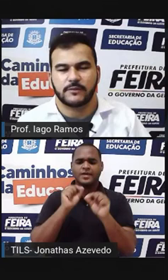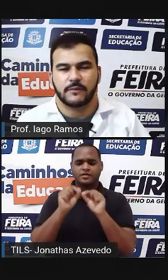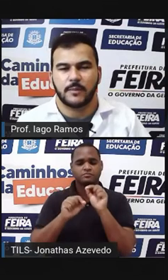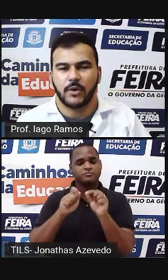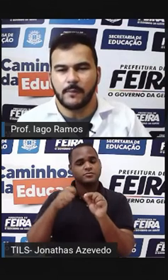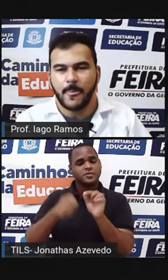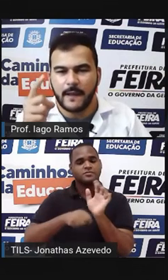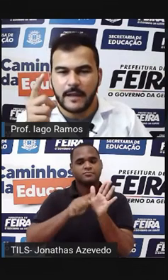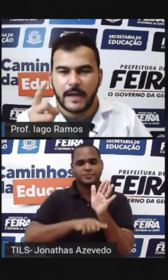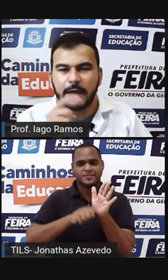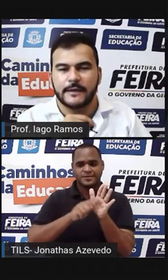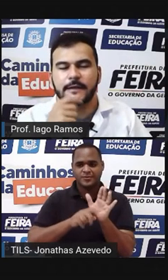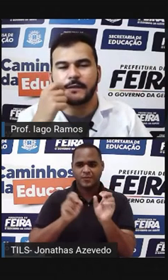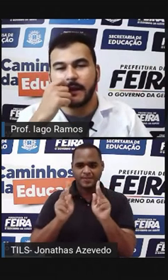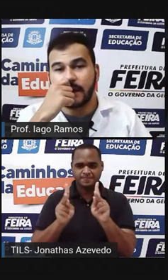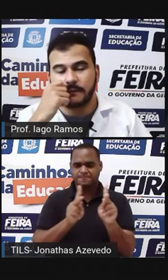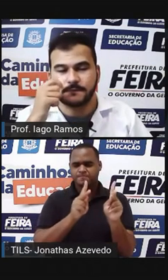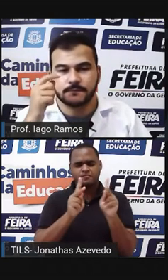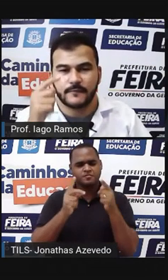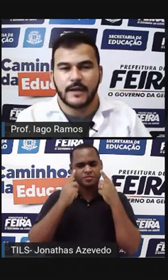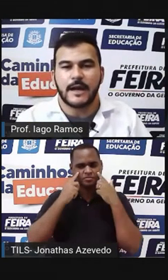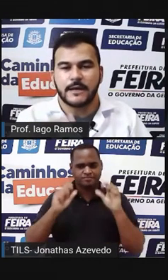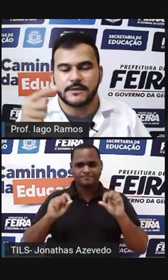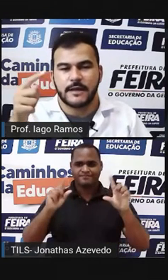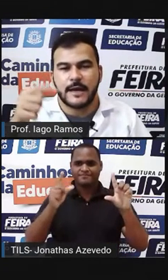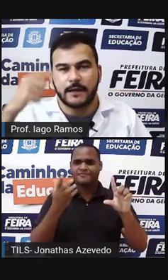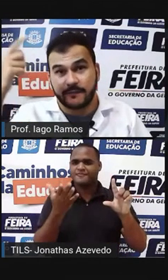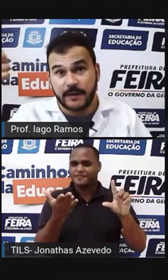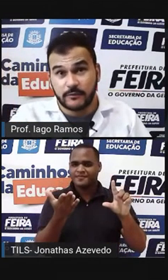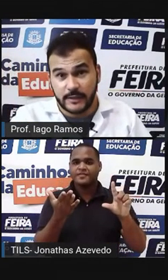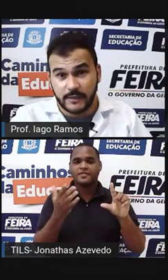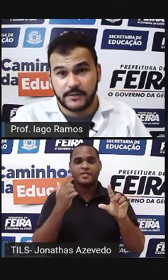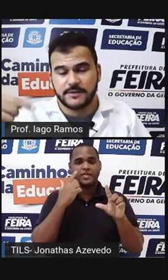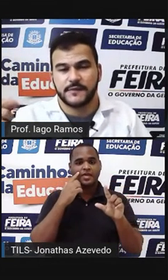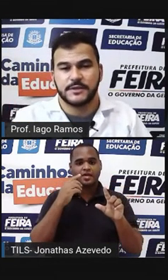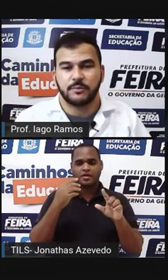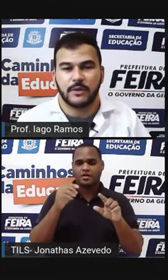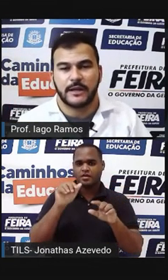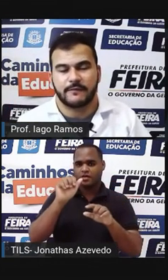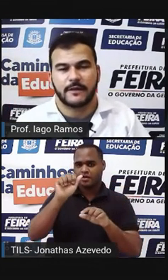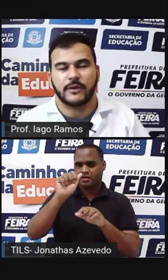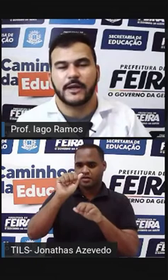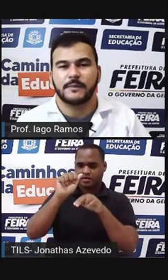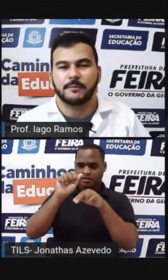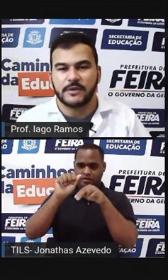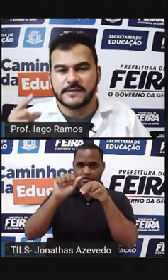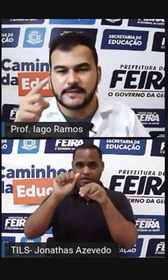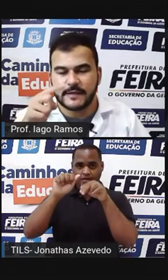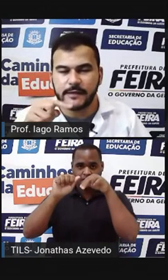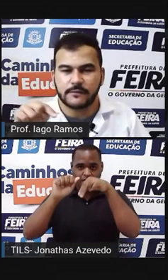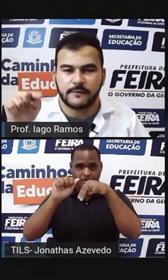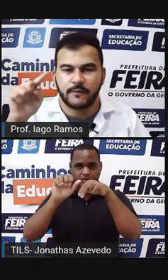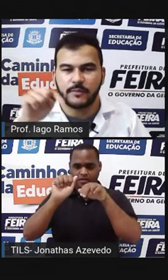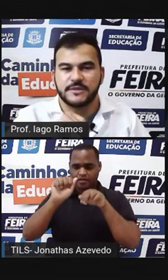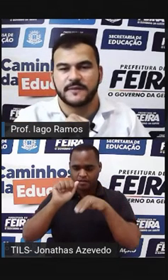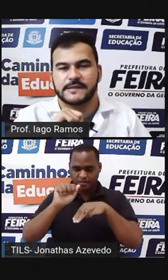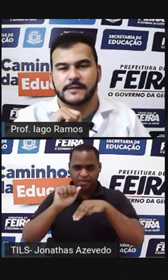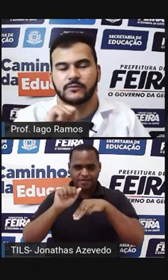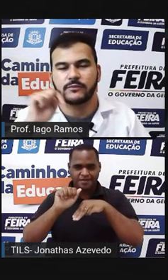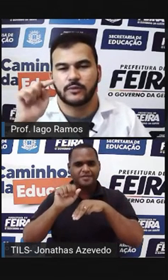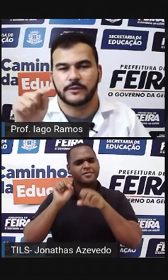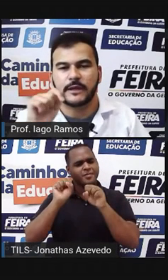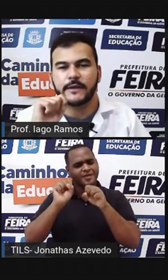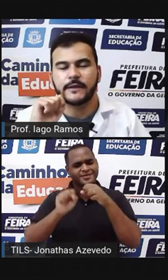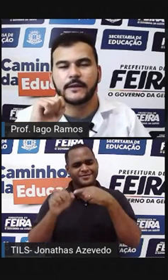subtração Tá bom? Ali na tela A elevado a n Dividido por a elevado a m Pode ser escrito Na forma de